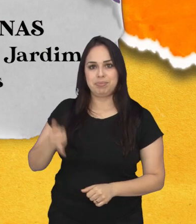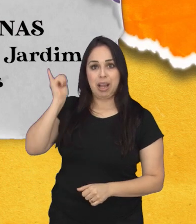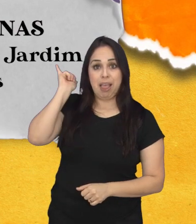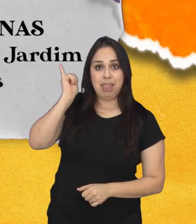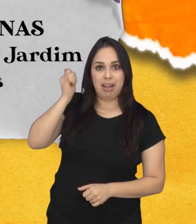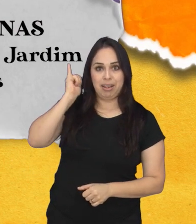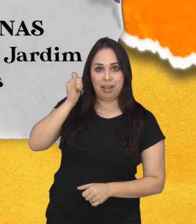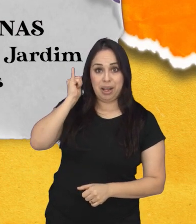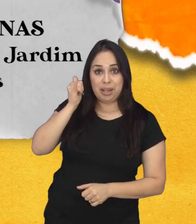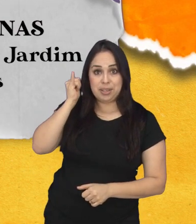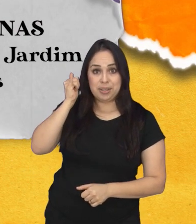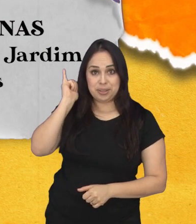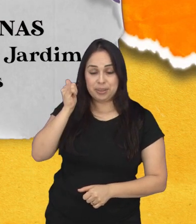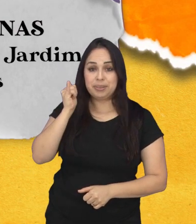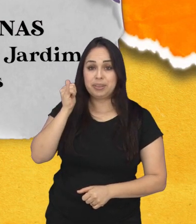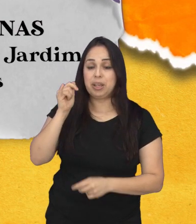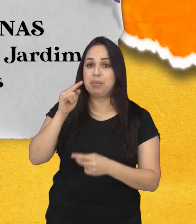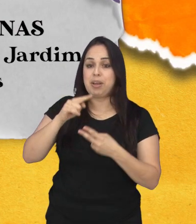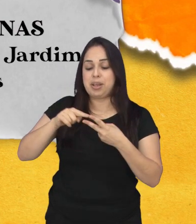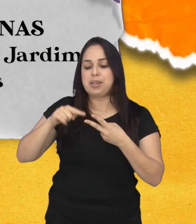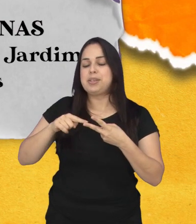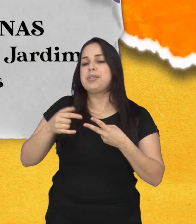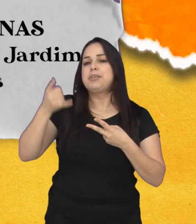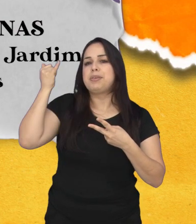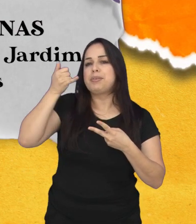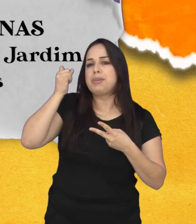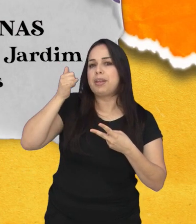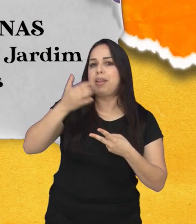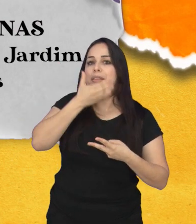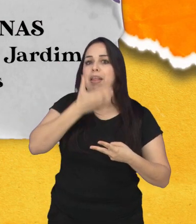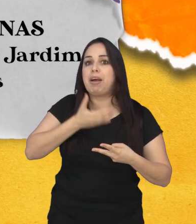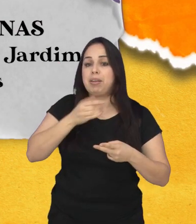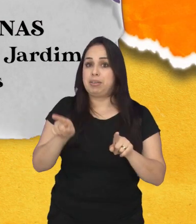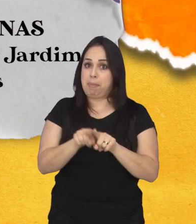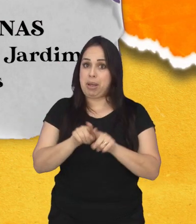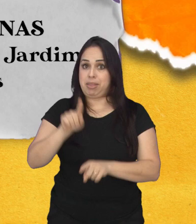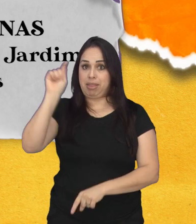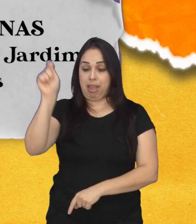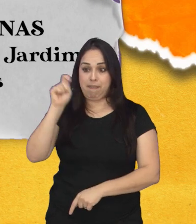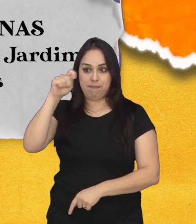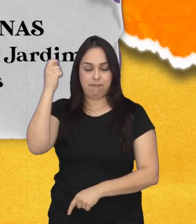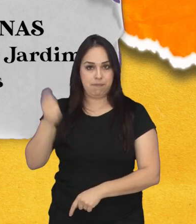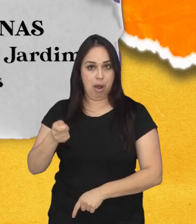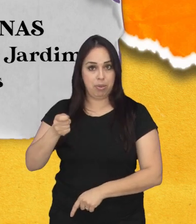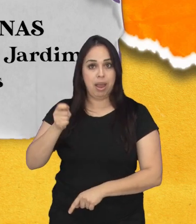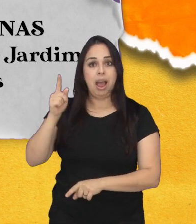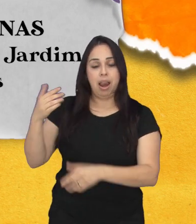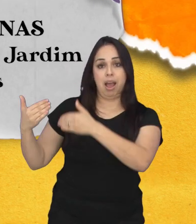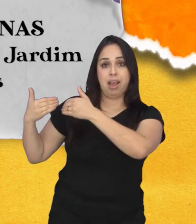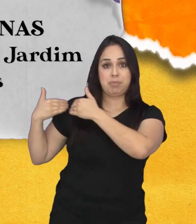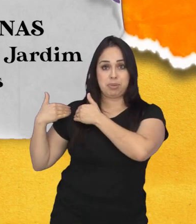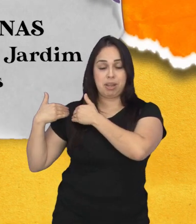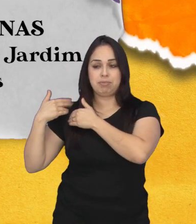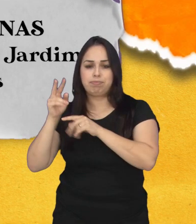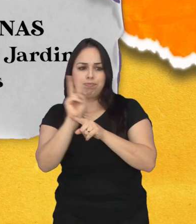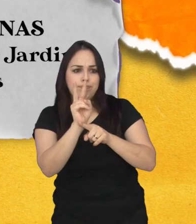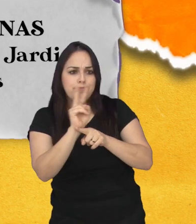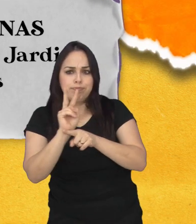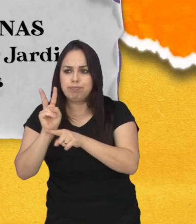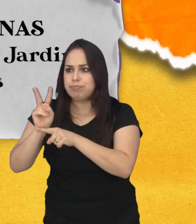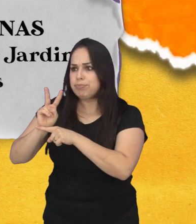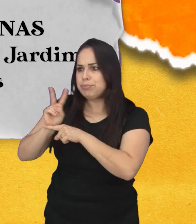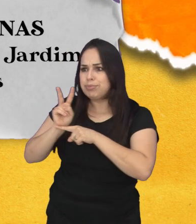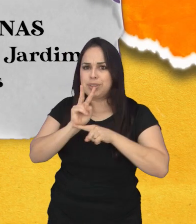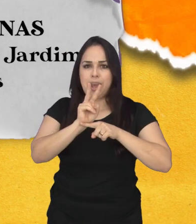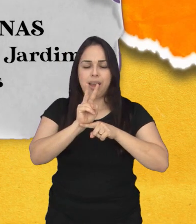Natalina e Natanael, contam a história do Natal e da fada do Natal. A fada é responsável por vistoriar os